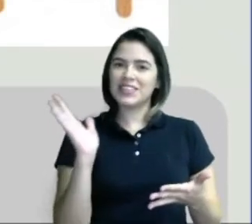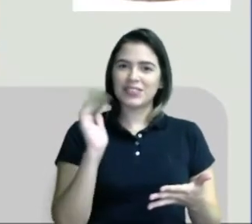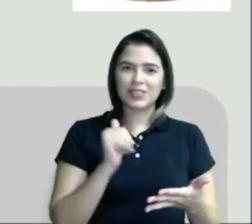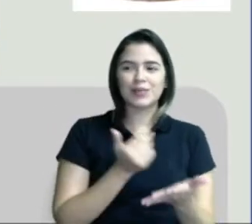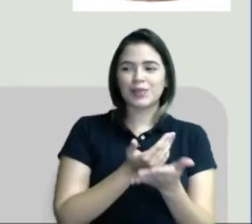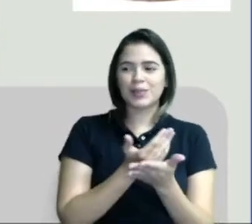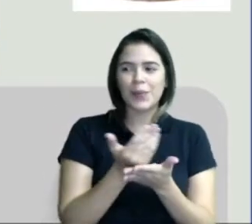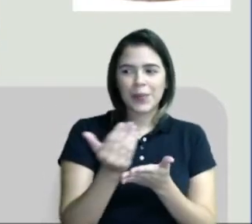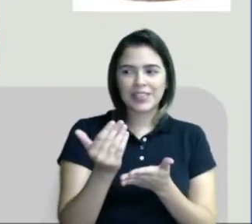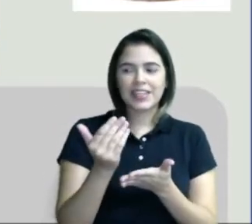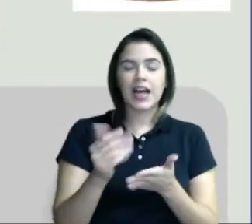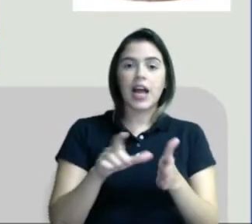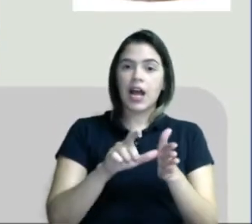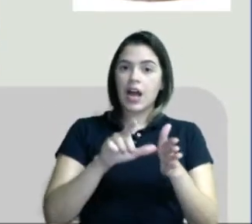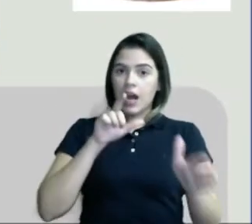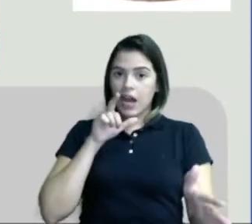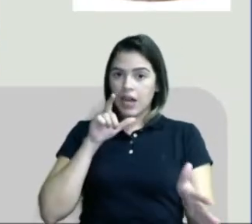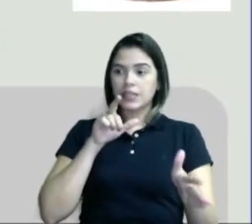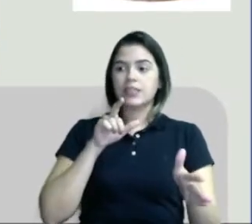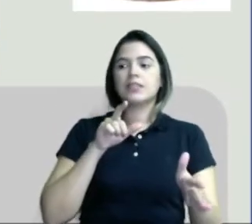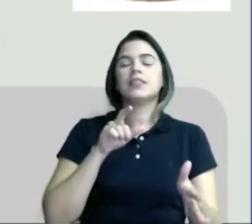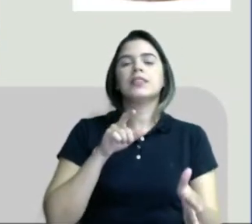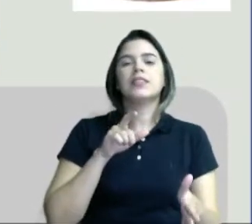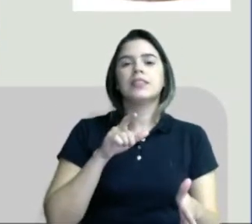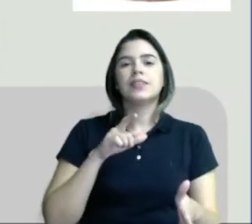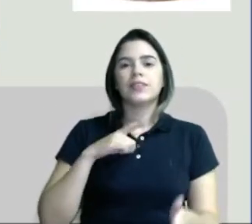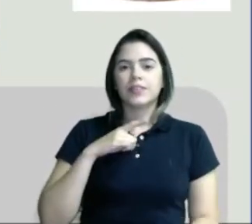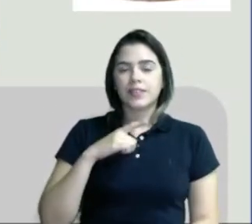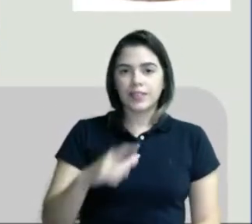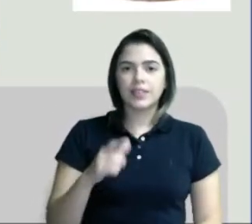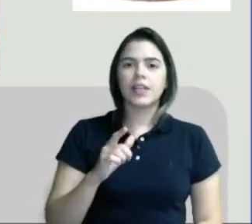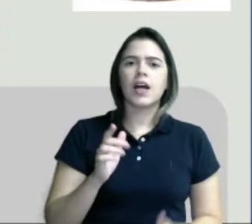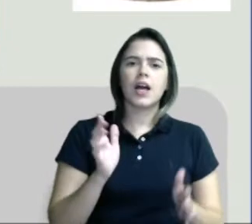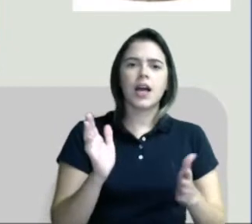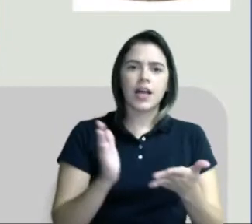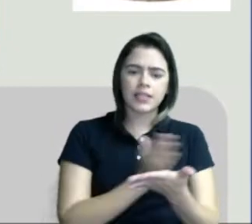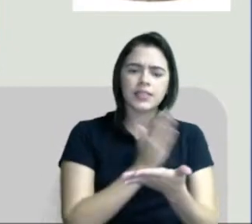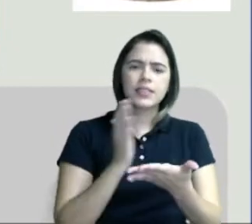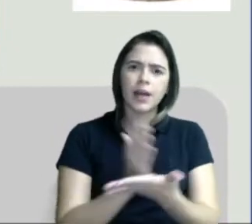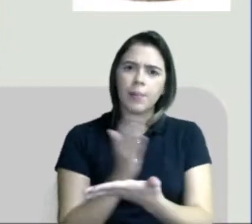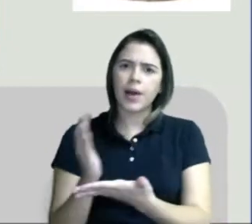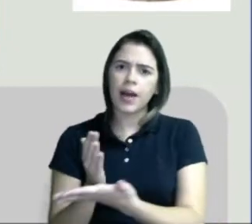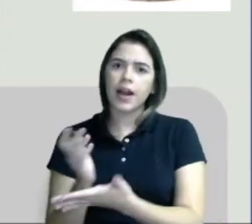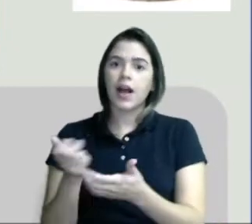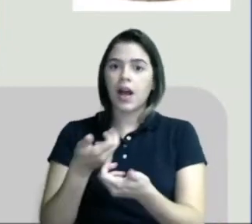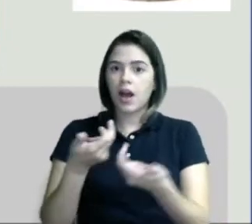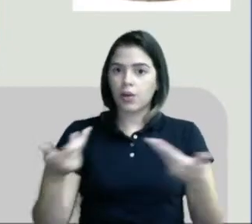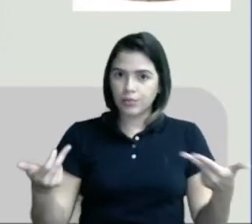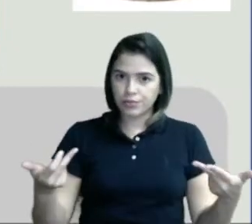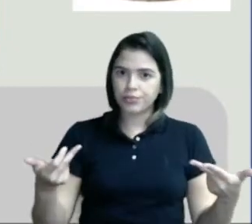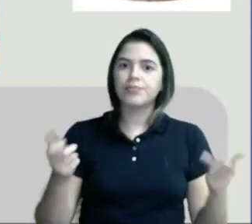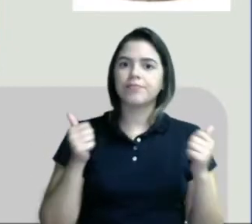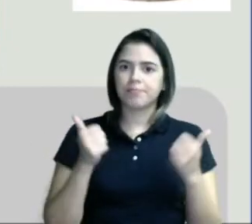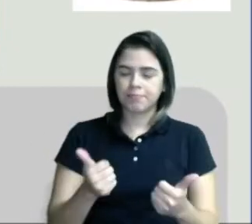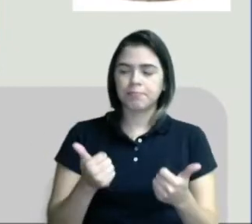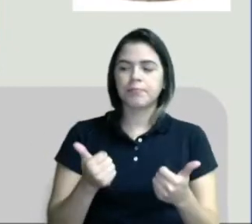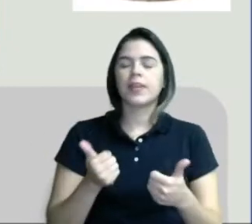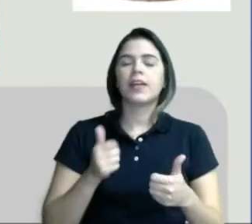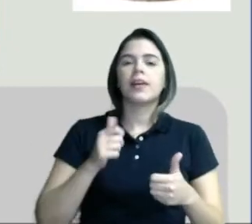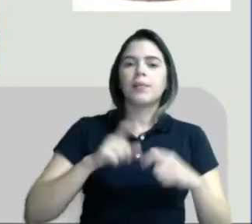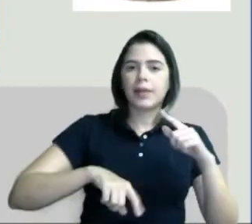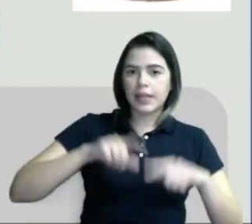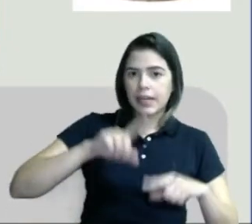começar. Antes disso, nós vamos separar alguns materiais, tá certo? Vamos